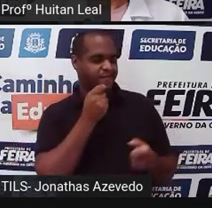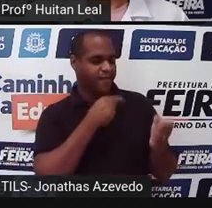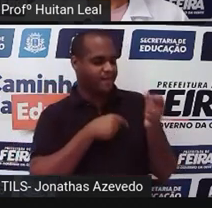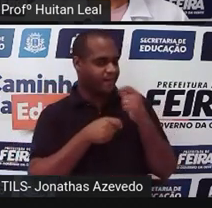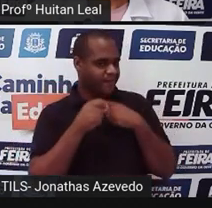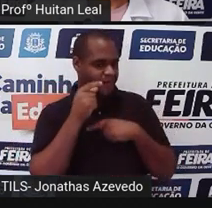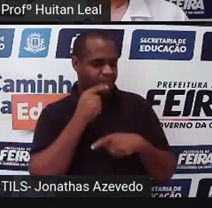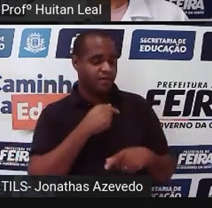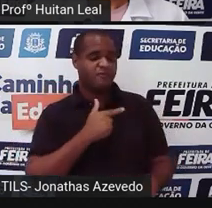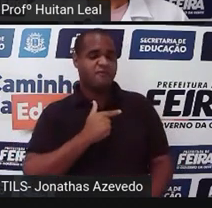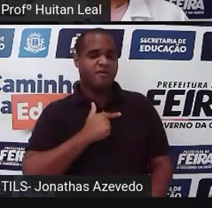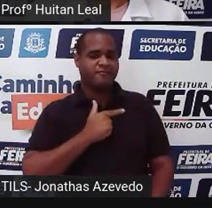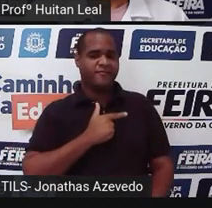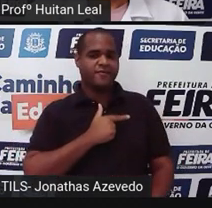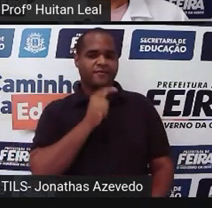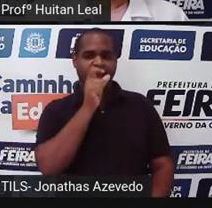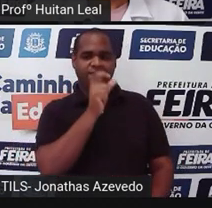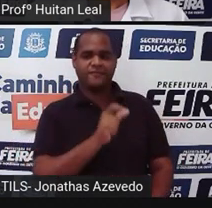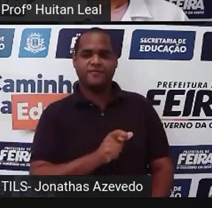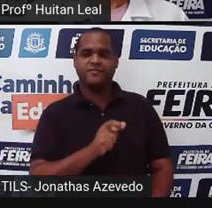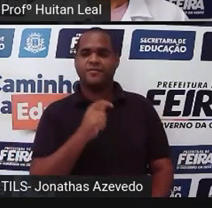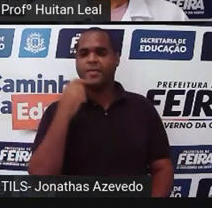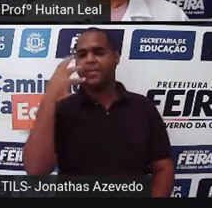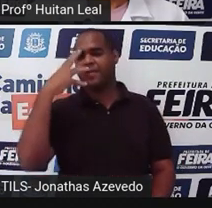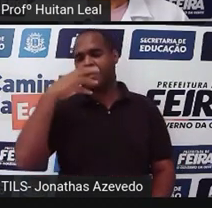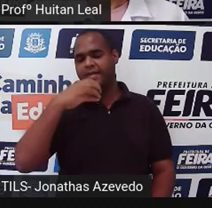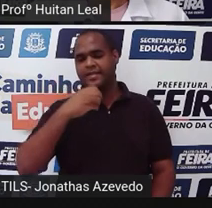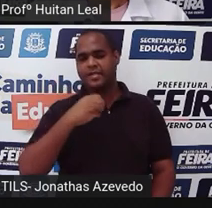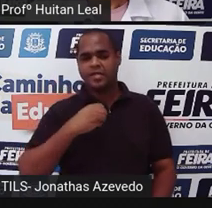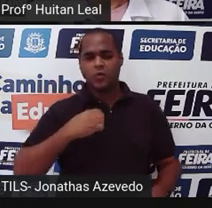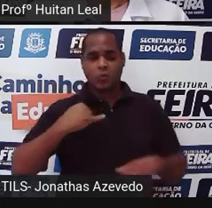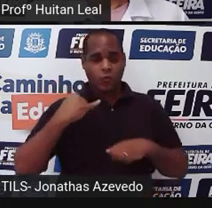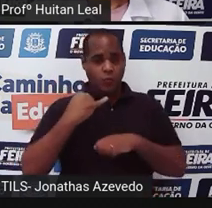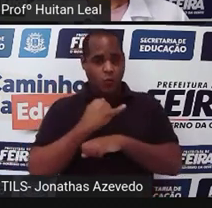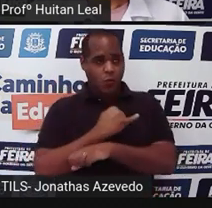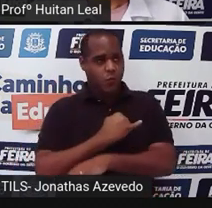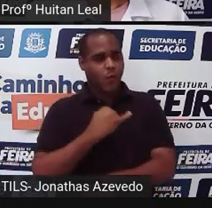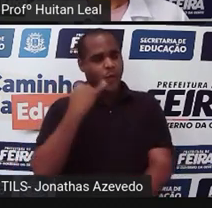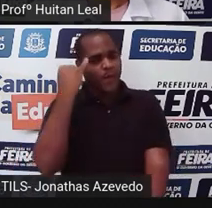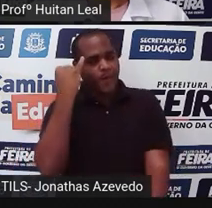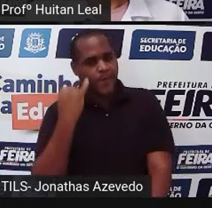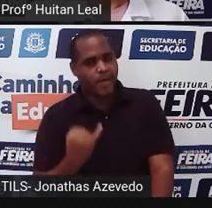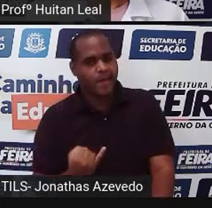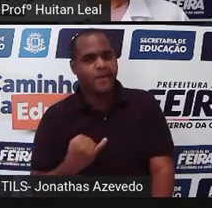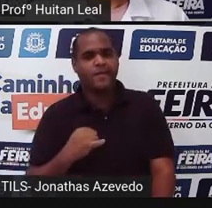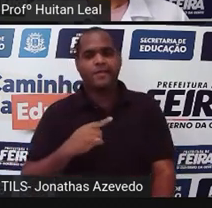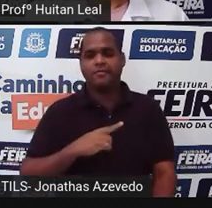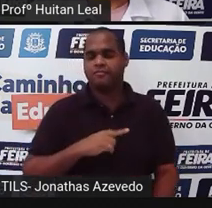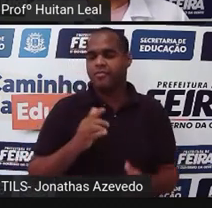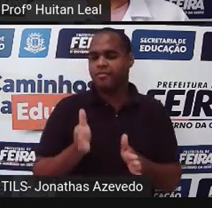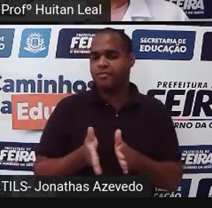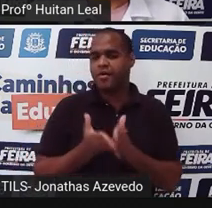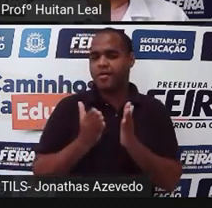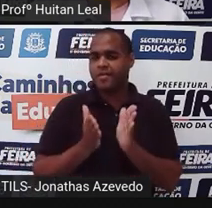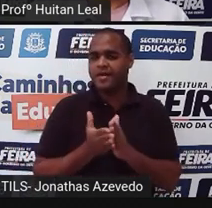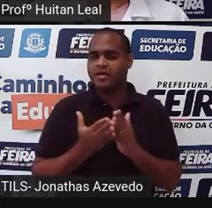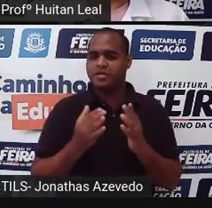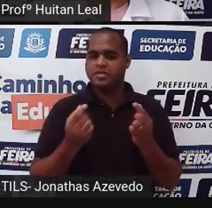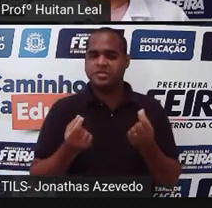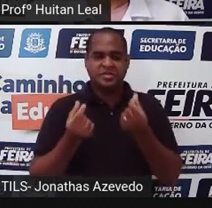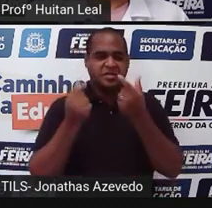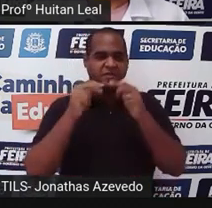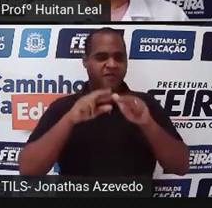zombar dos feios, dos belos, dos gordos, dos magros, dos pobres, dos ricos, dos